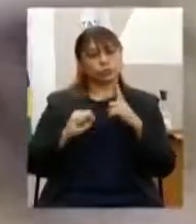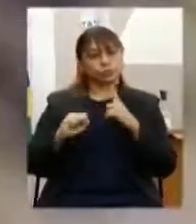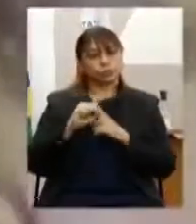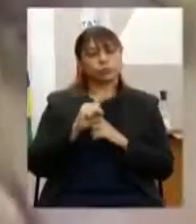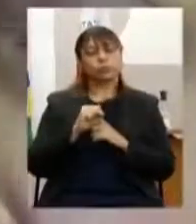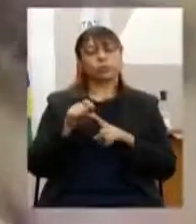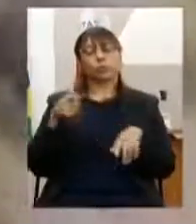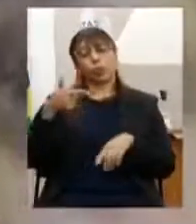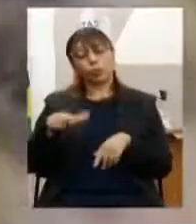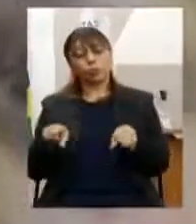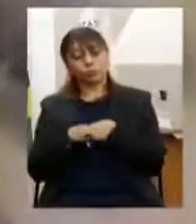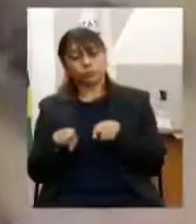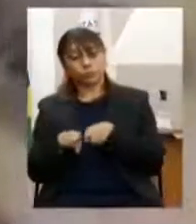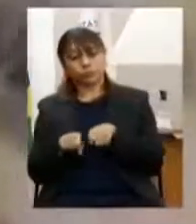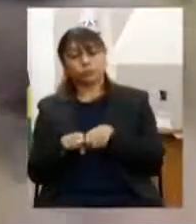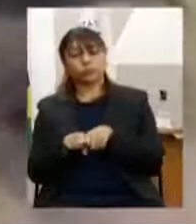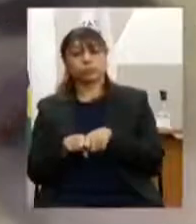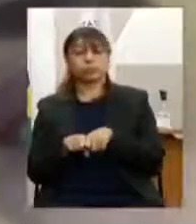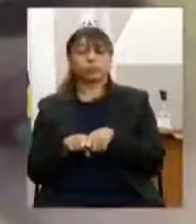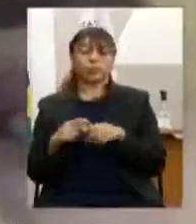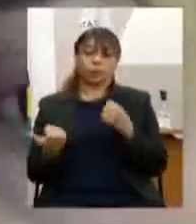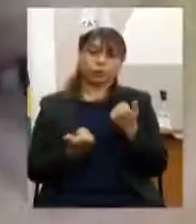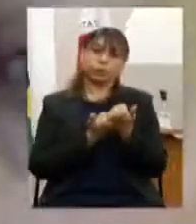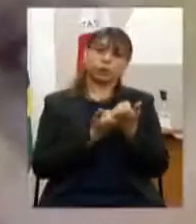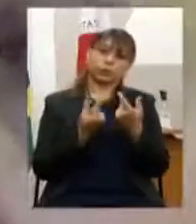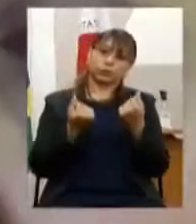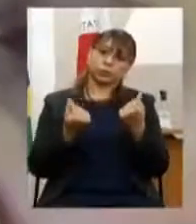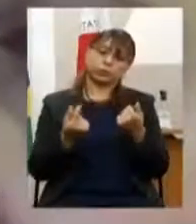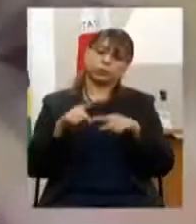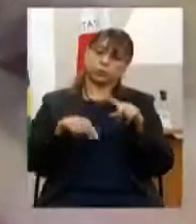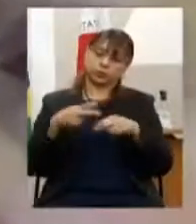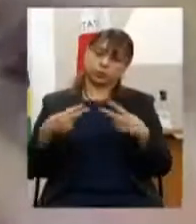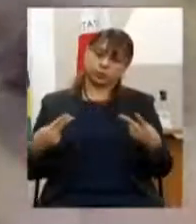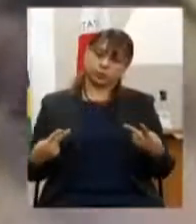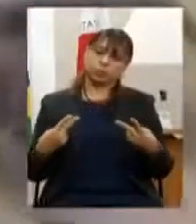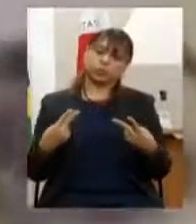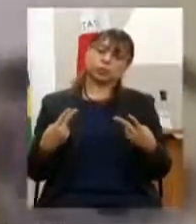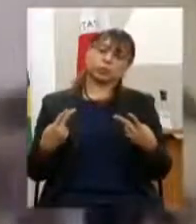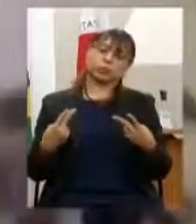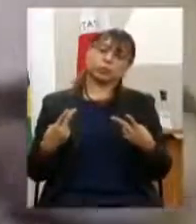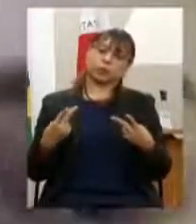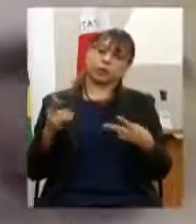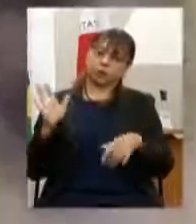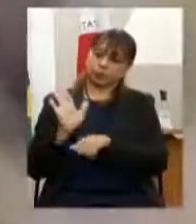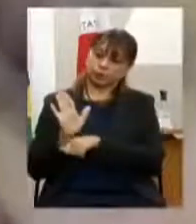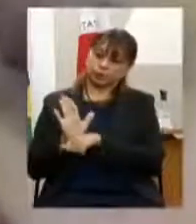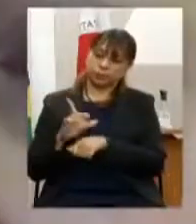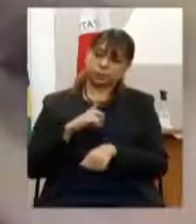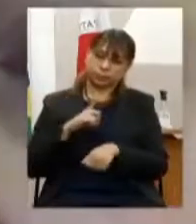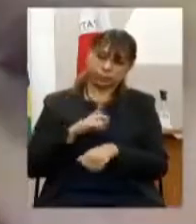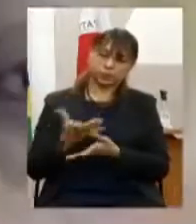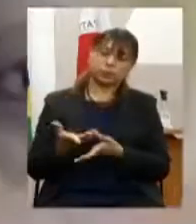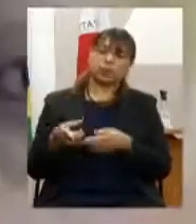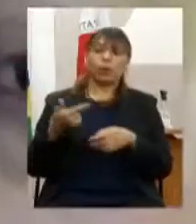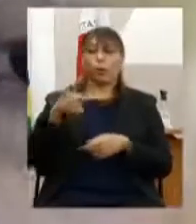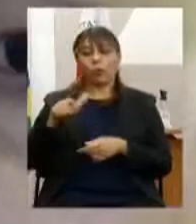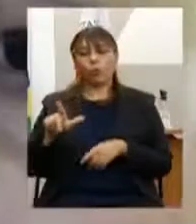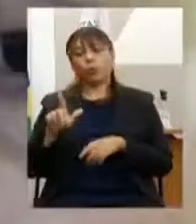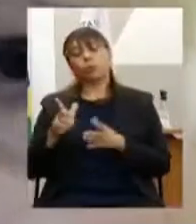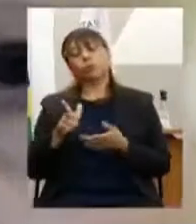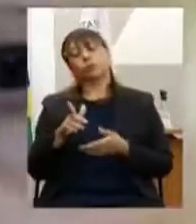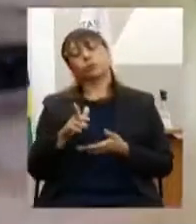a outra ação é apoio financeiro e material ao serviço sócio-assistencial e a outra ação é ações